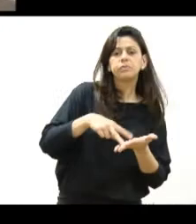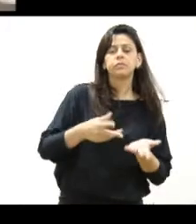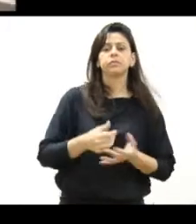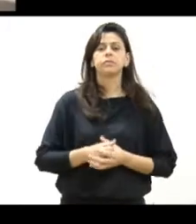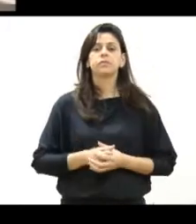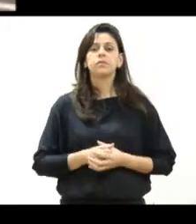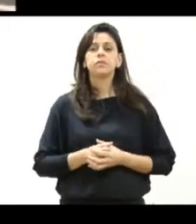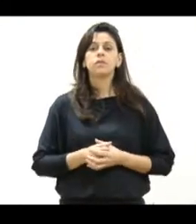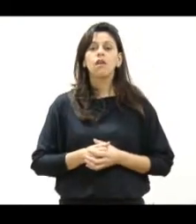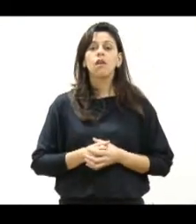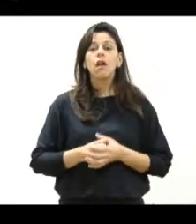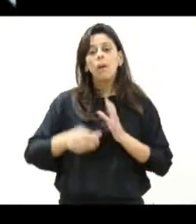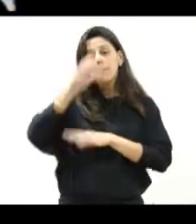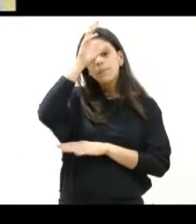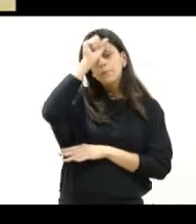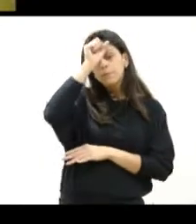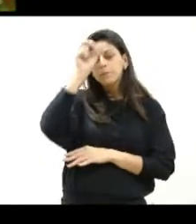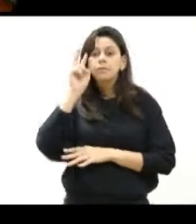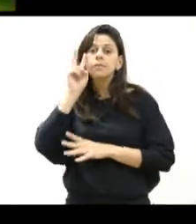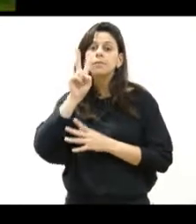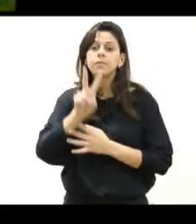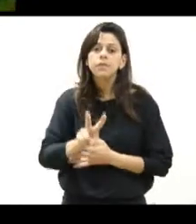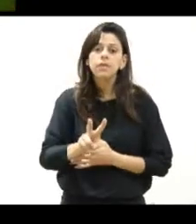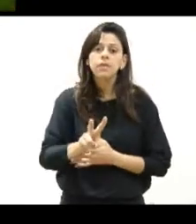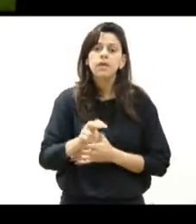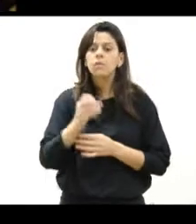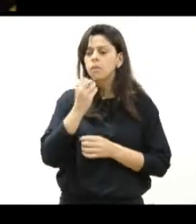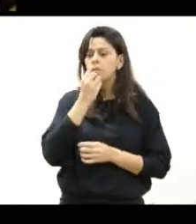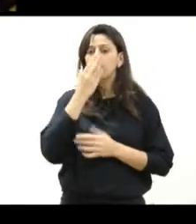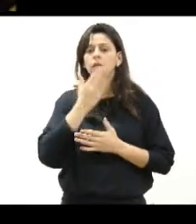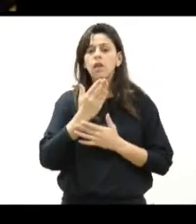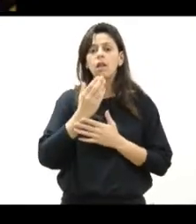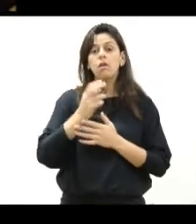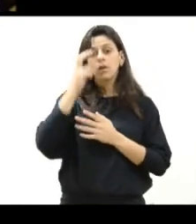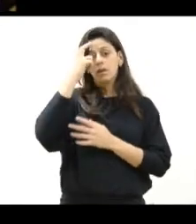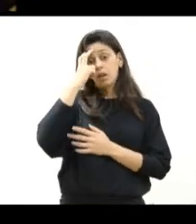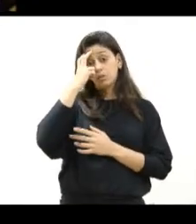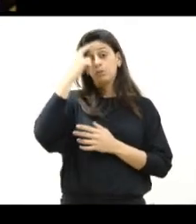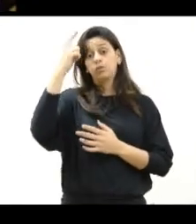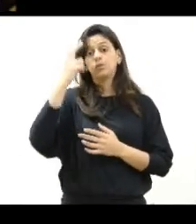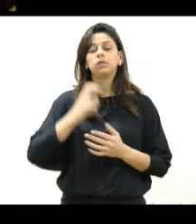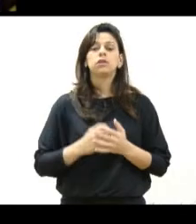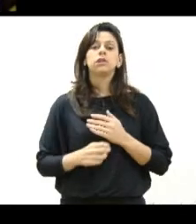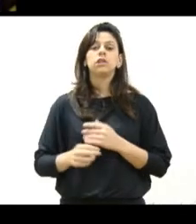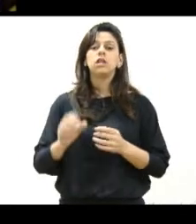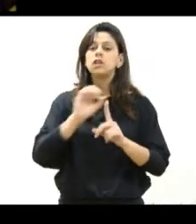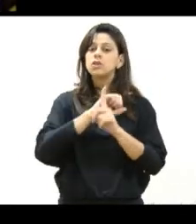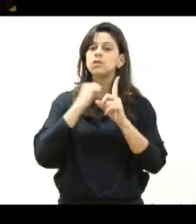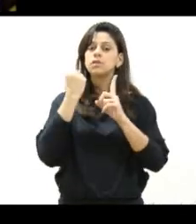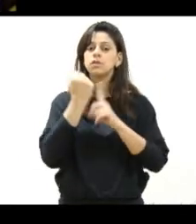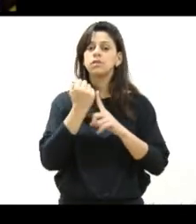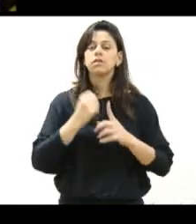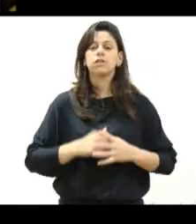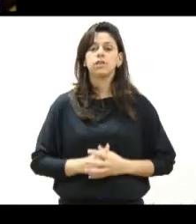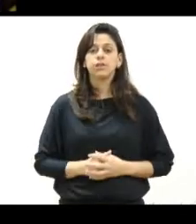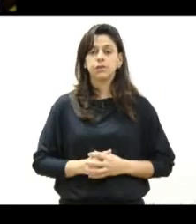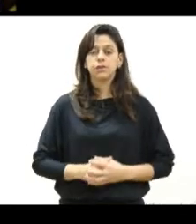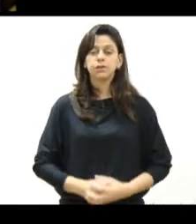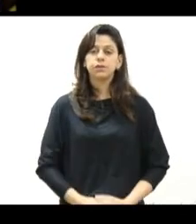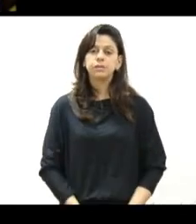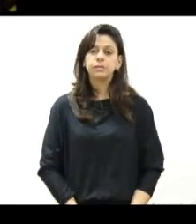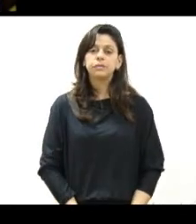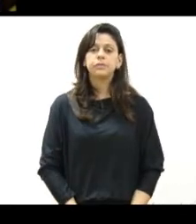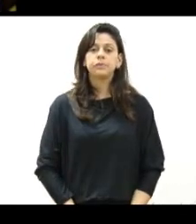Reaprender a olhar para melhor entender a cultura e o corpo negro na sociedade. Aquilo ali era